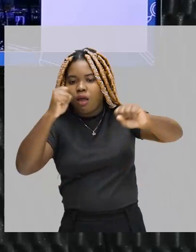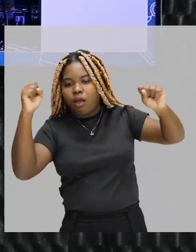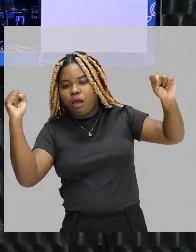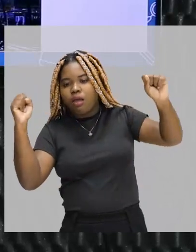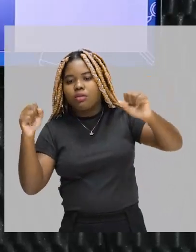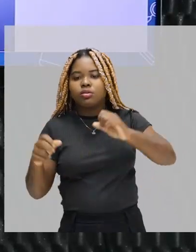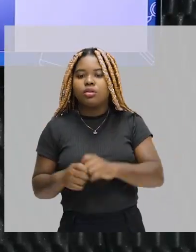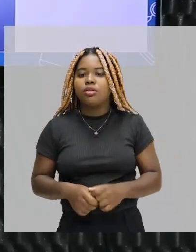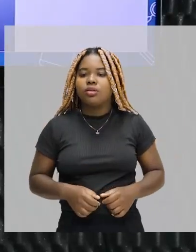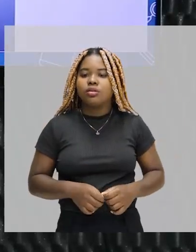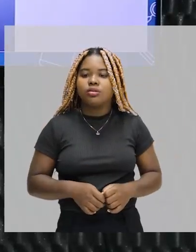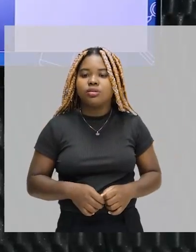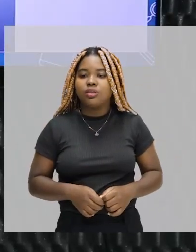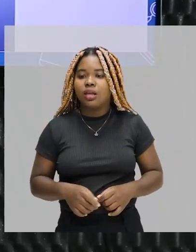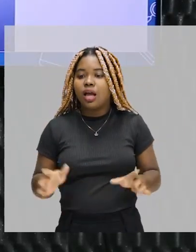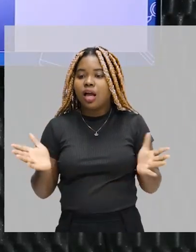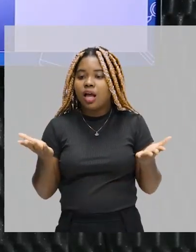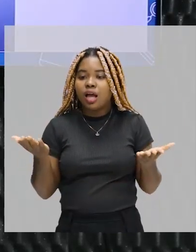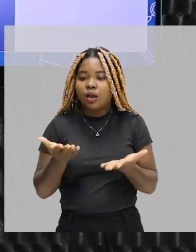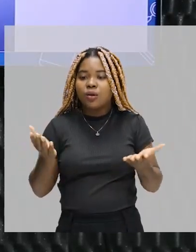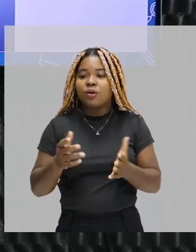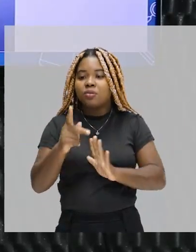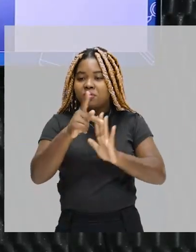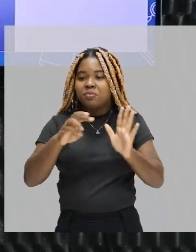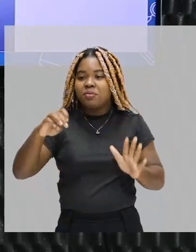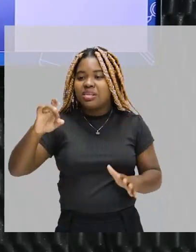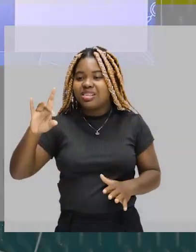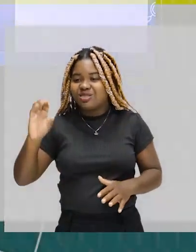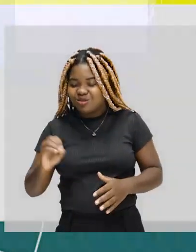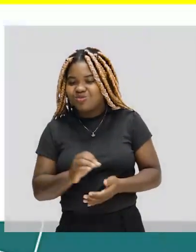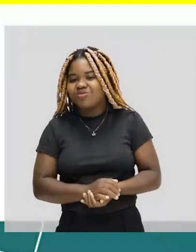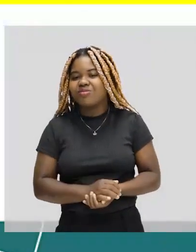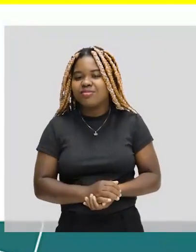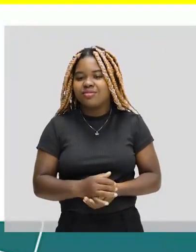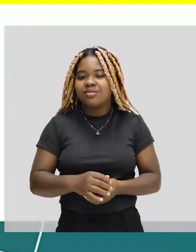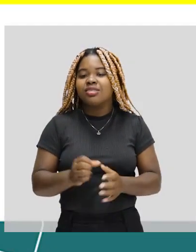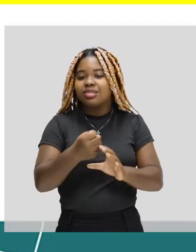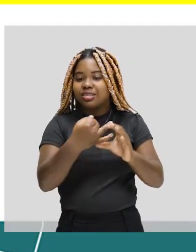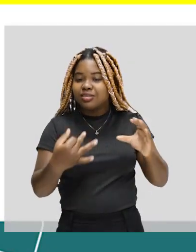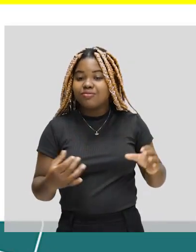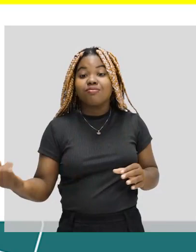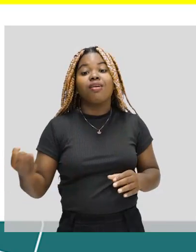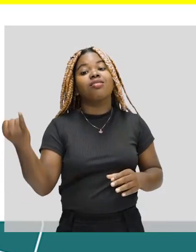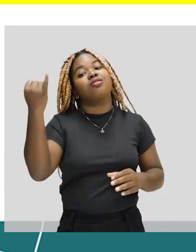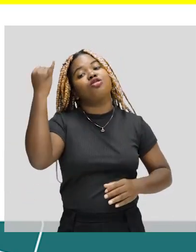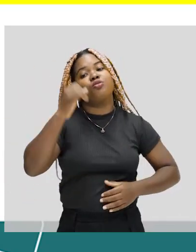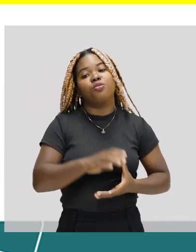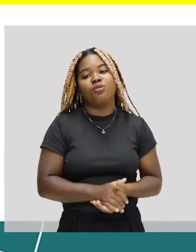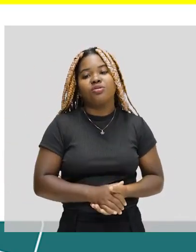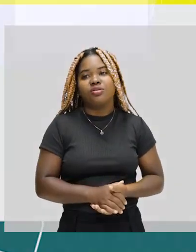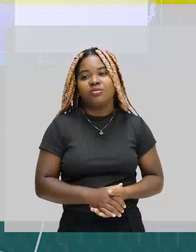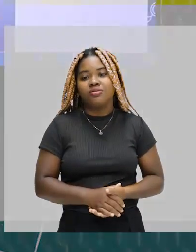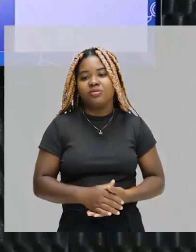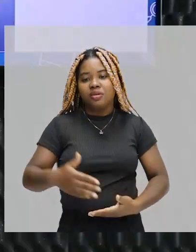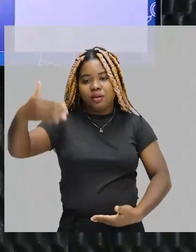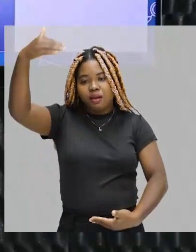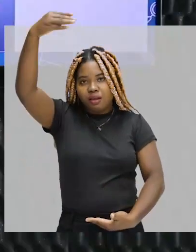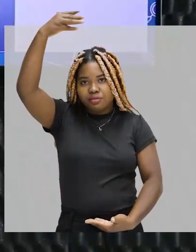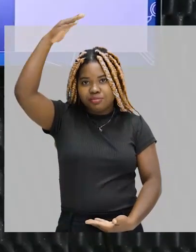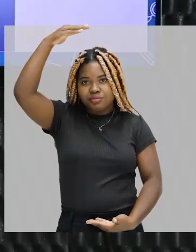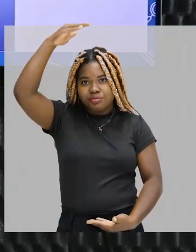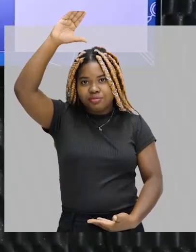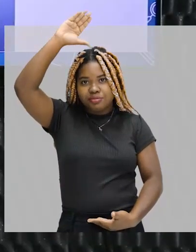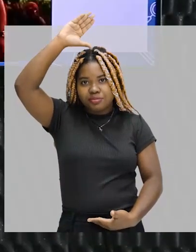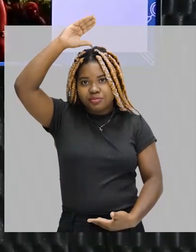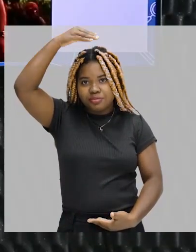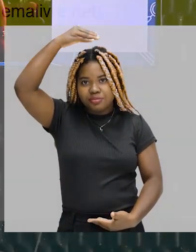fecha do plano geral para um plano médio, onde você tem as características mais importantes da cena. Acho que talvez esteja no plano médio agora. Não sei.